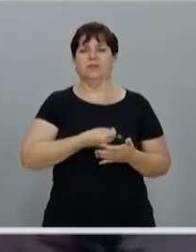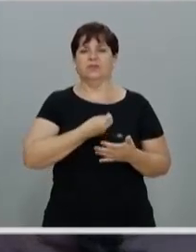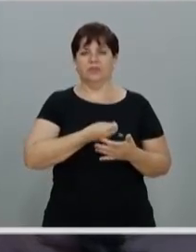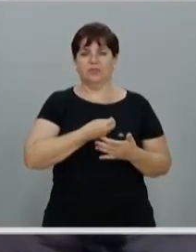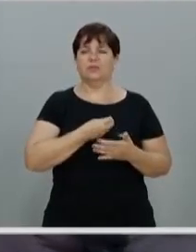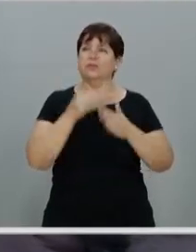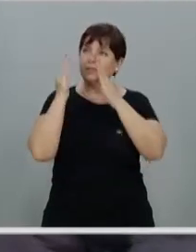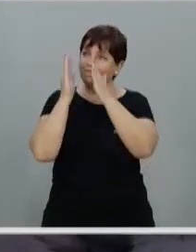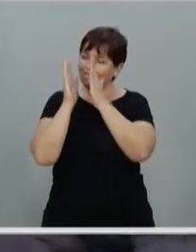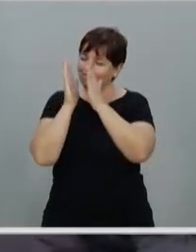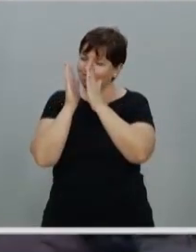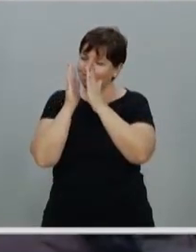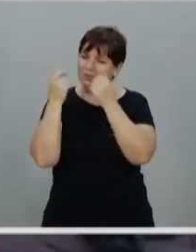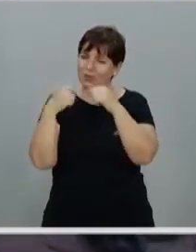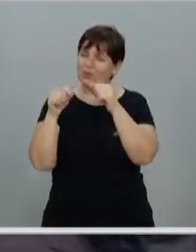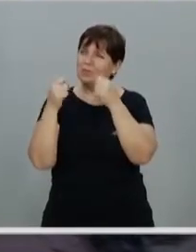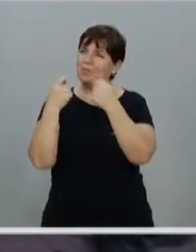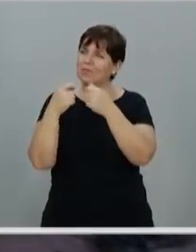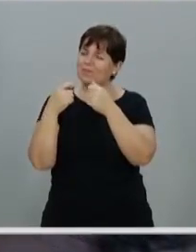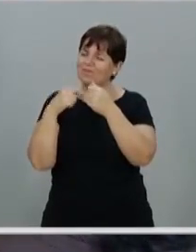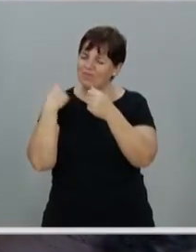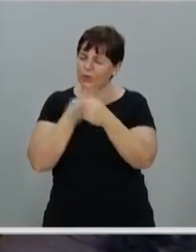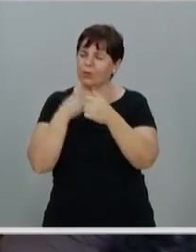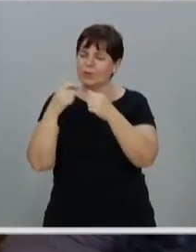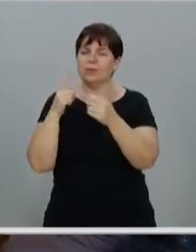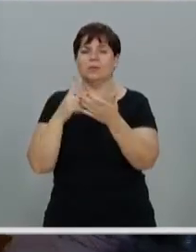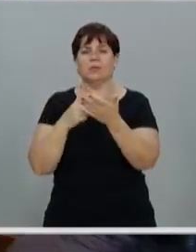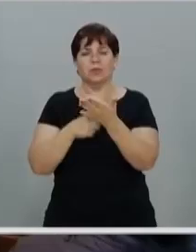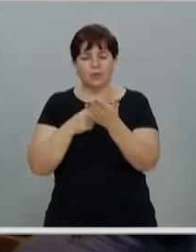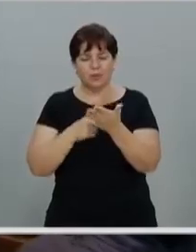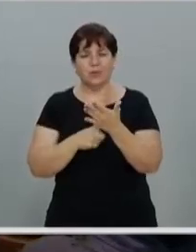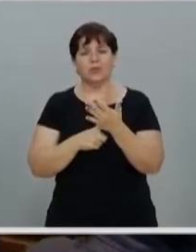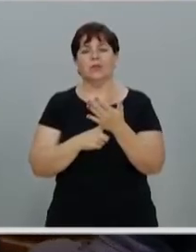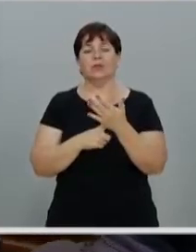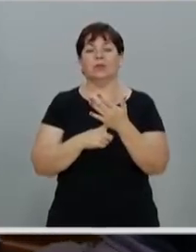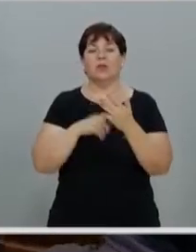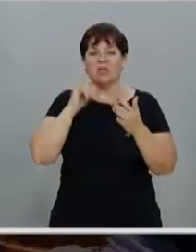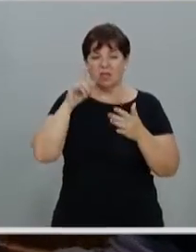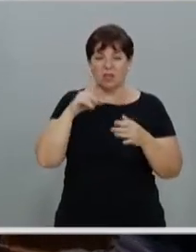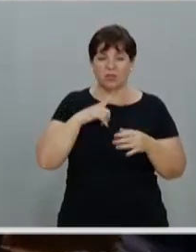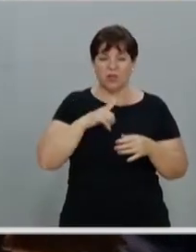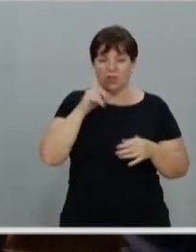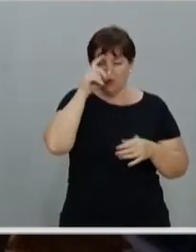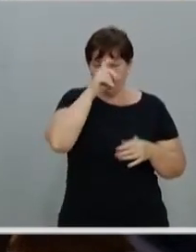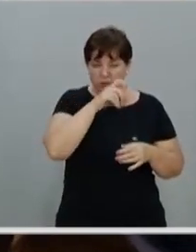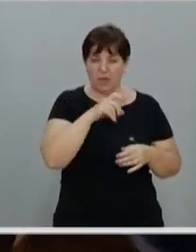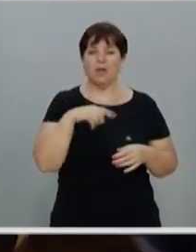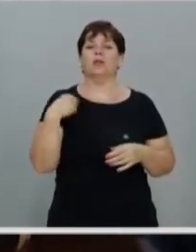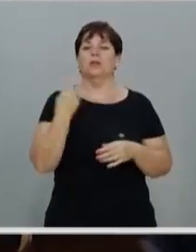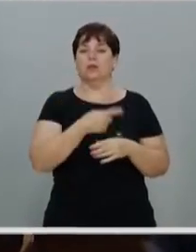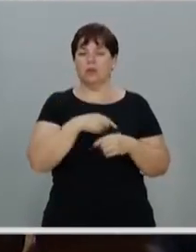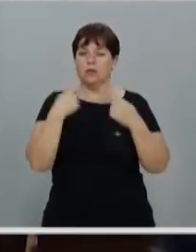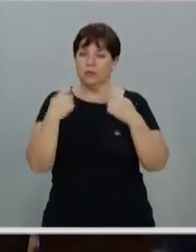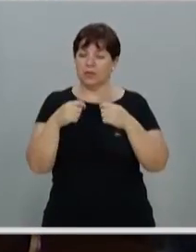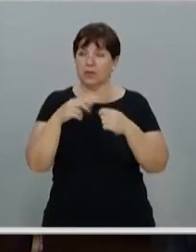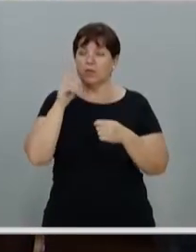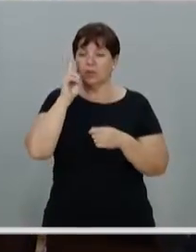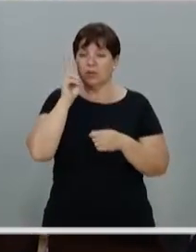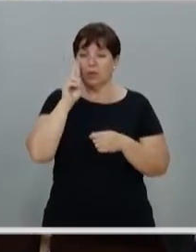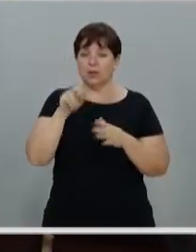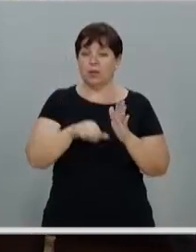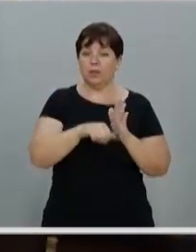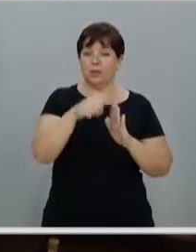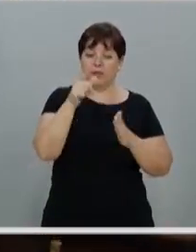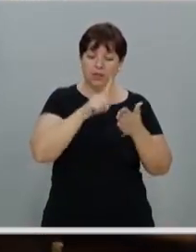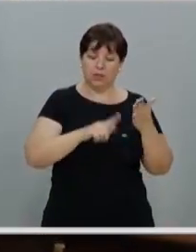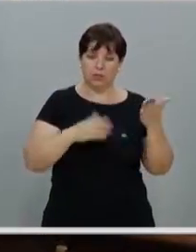compromisso. E quando tiver difícil. Quando tiver pesado. A gente achar que a gente está sozinho. Nessa realidade. Vamos lembrar da primeira leitura